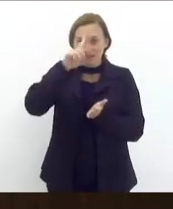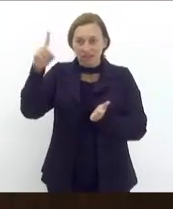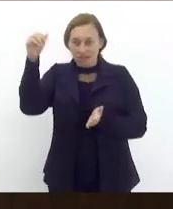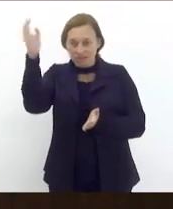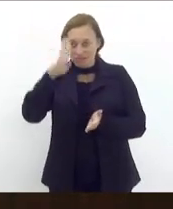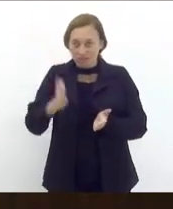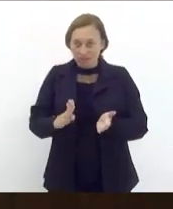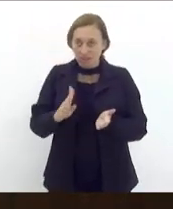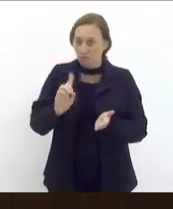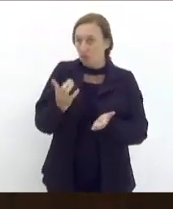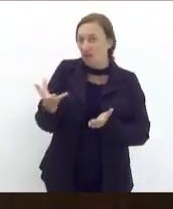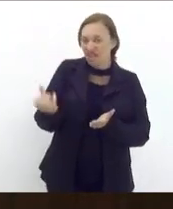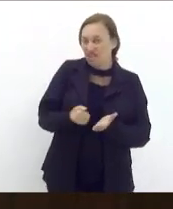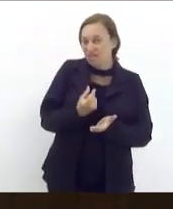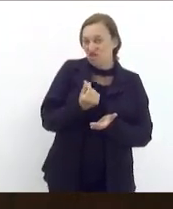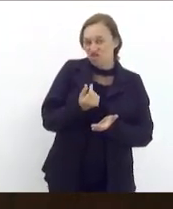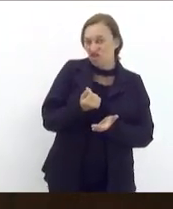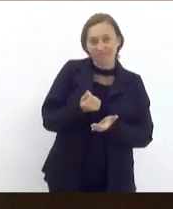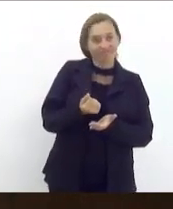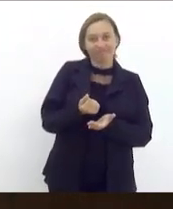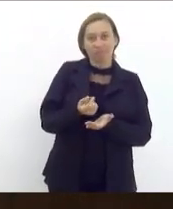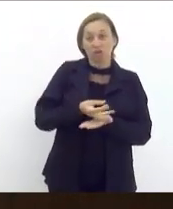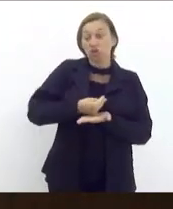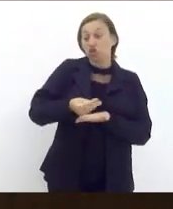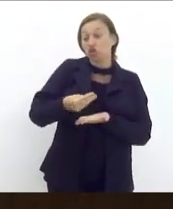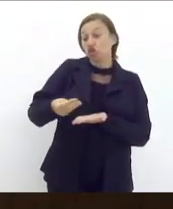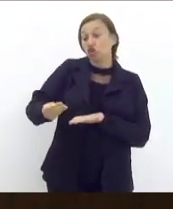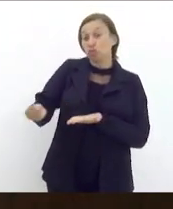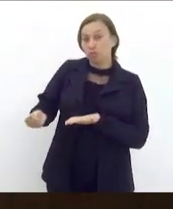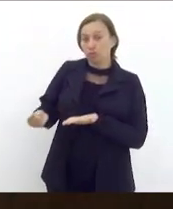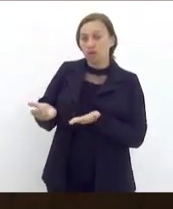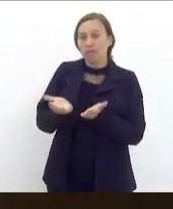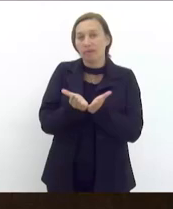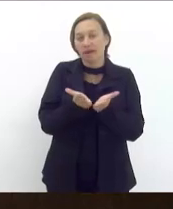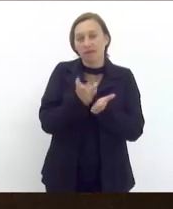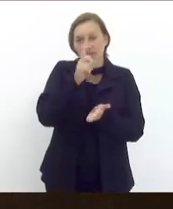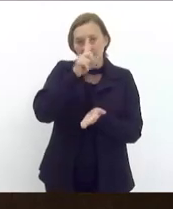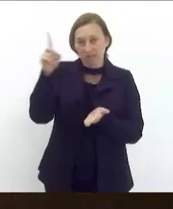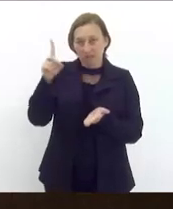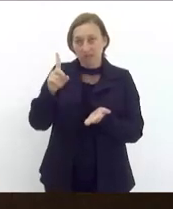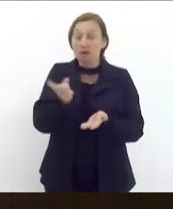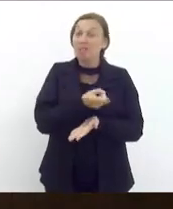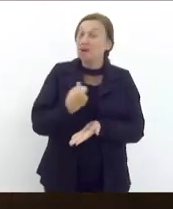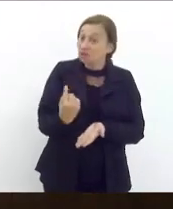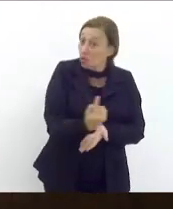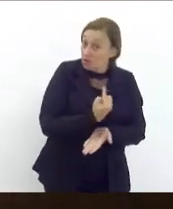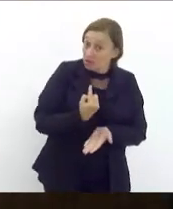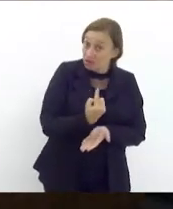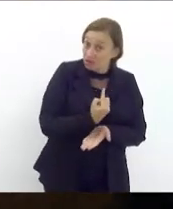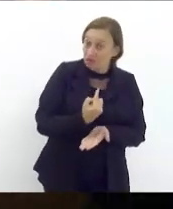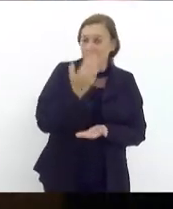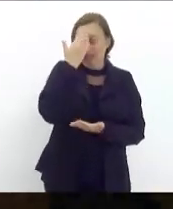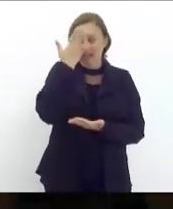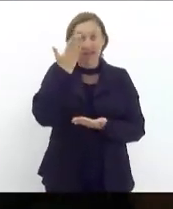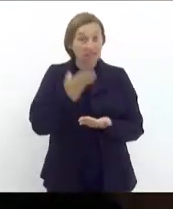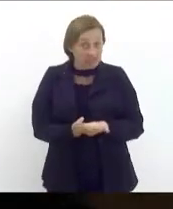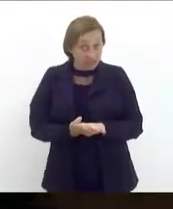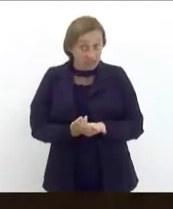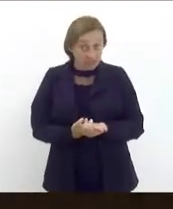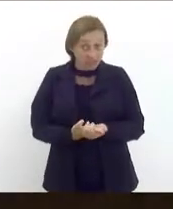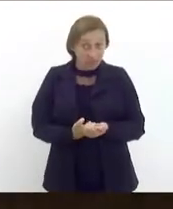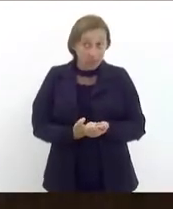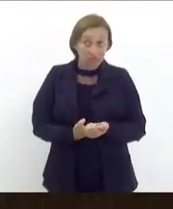fins lucrativos que distribui a Bíblia. E para nós que cremos dessa forma